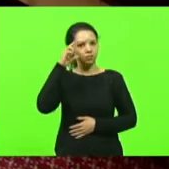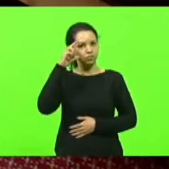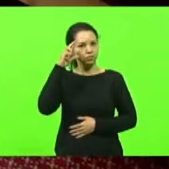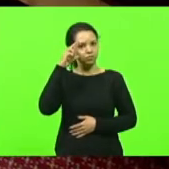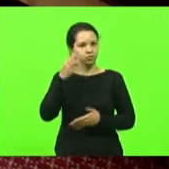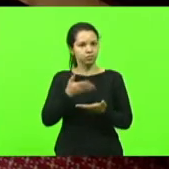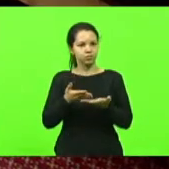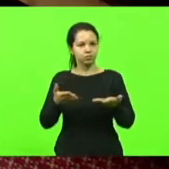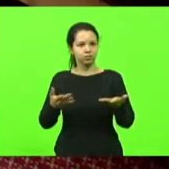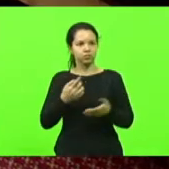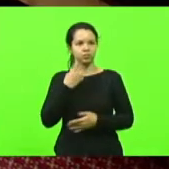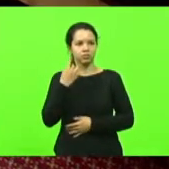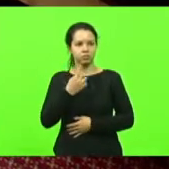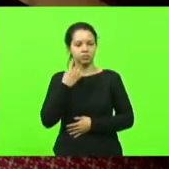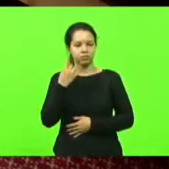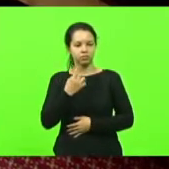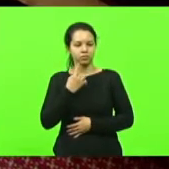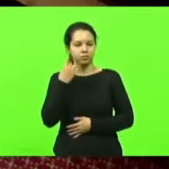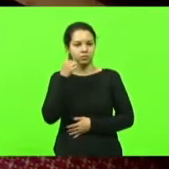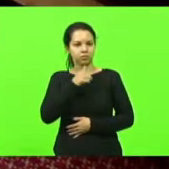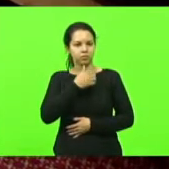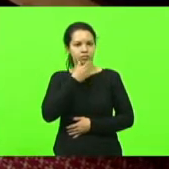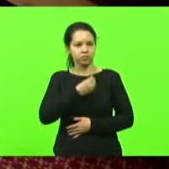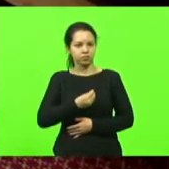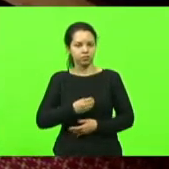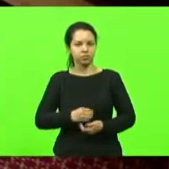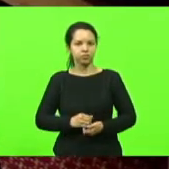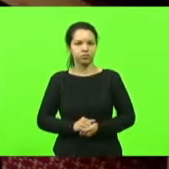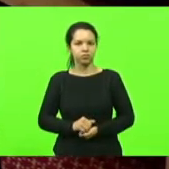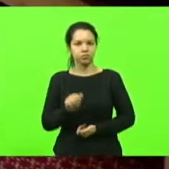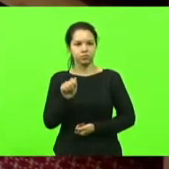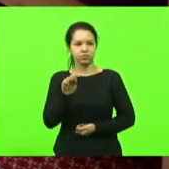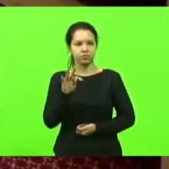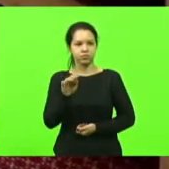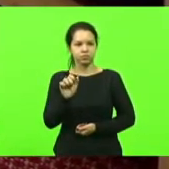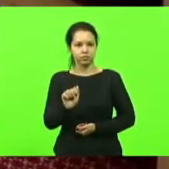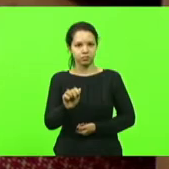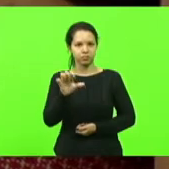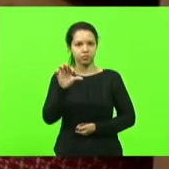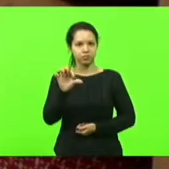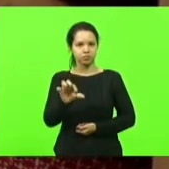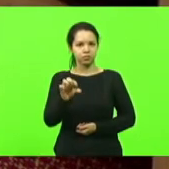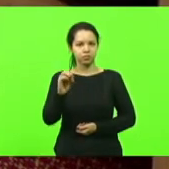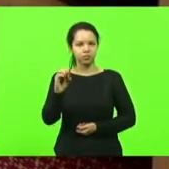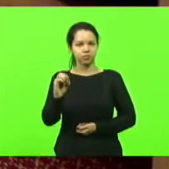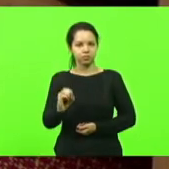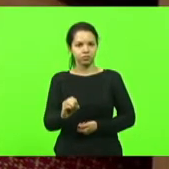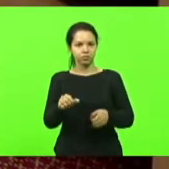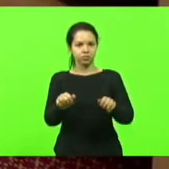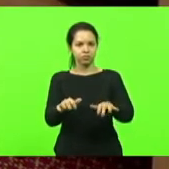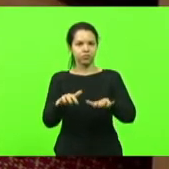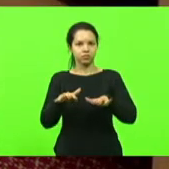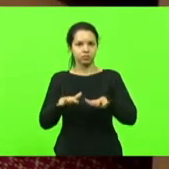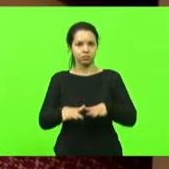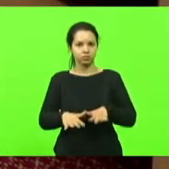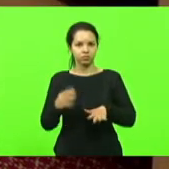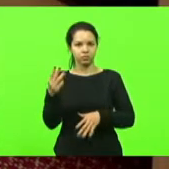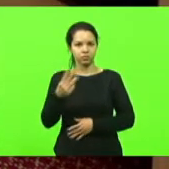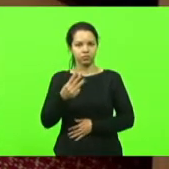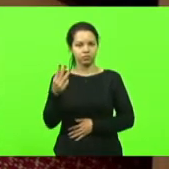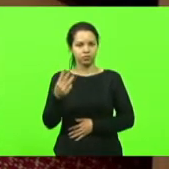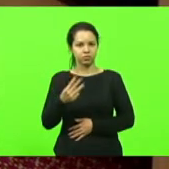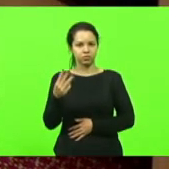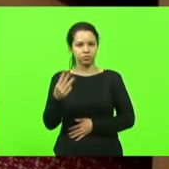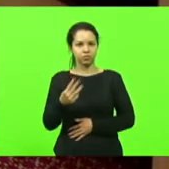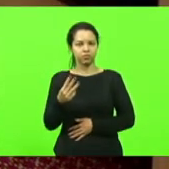colegas deputados e deputadas, ata da 90ª sessão ordinária da 3ª sessão